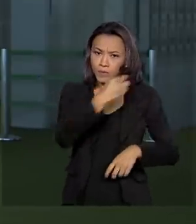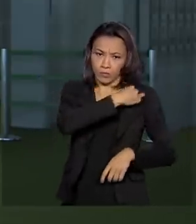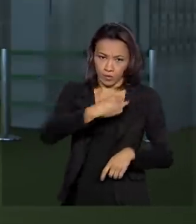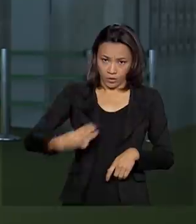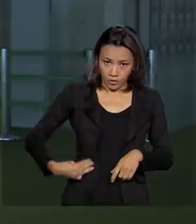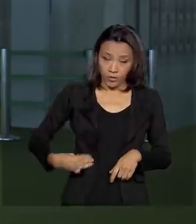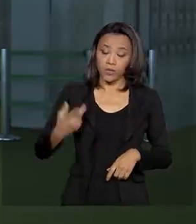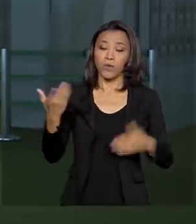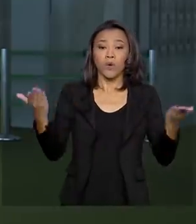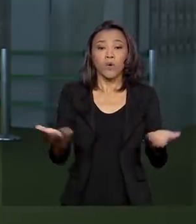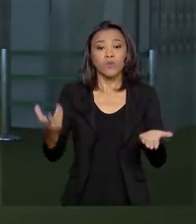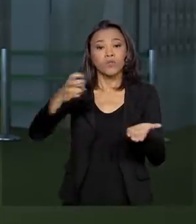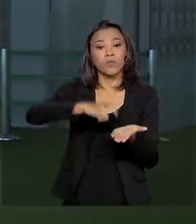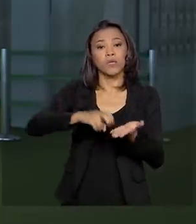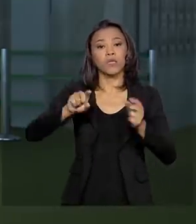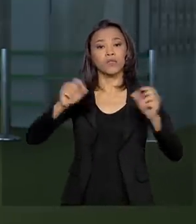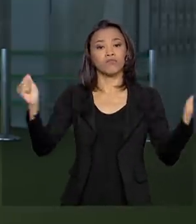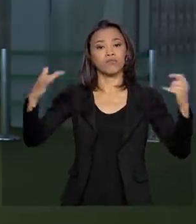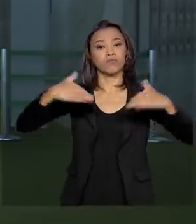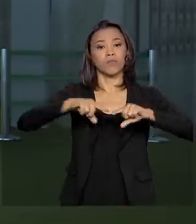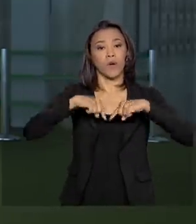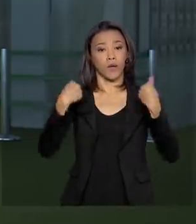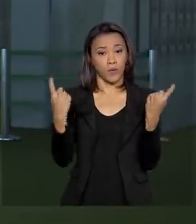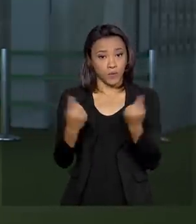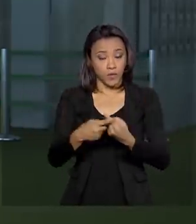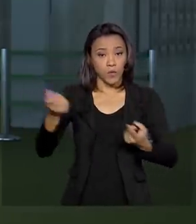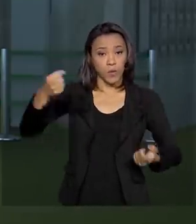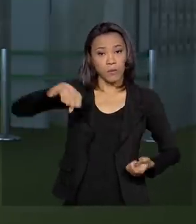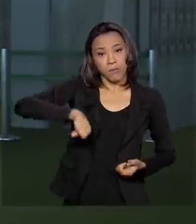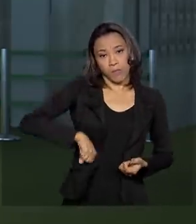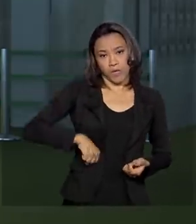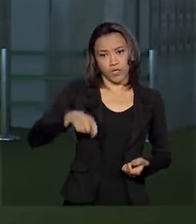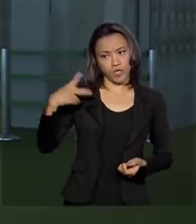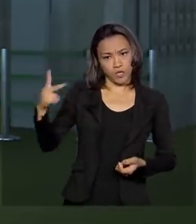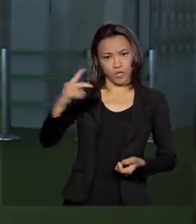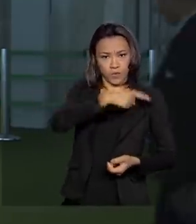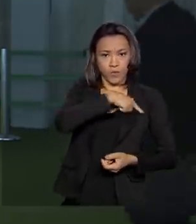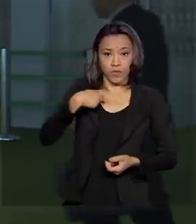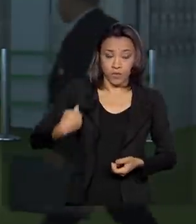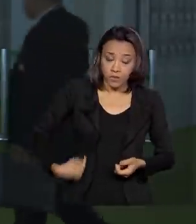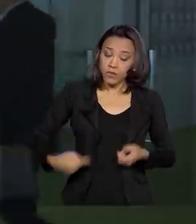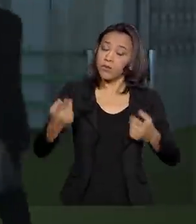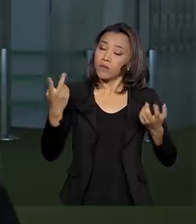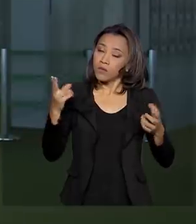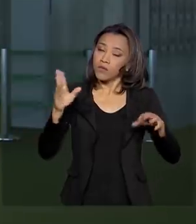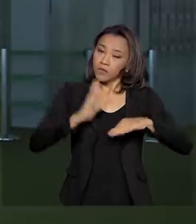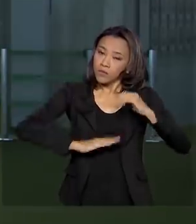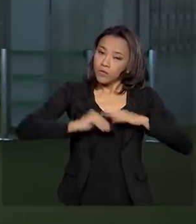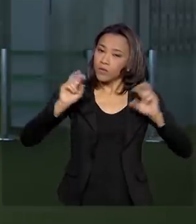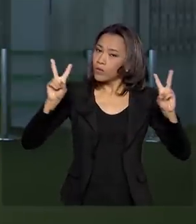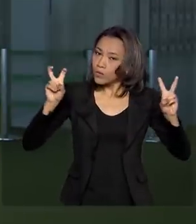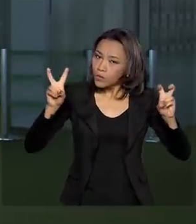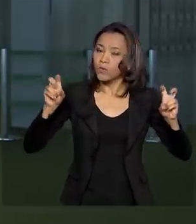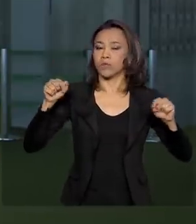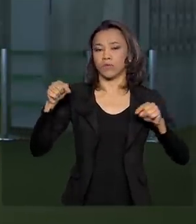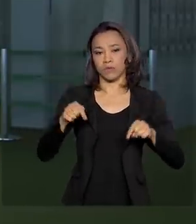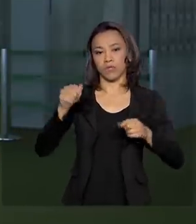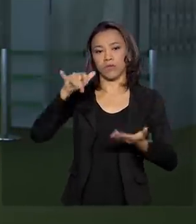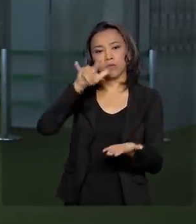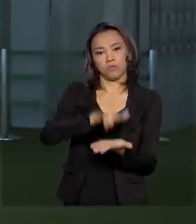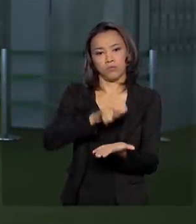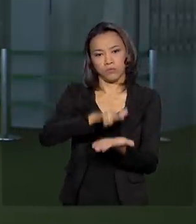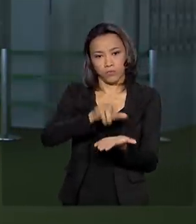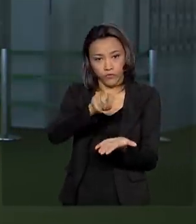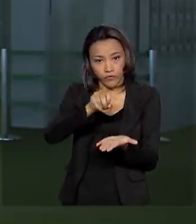reúnem nesta manhã com o embaixador da China para discutir questões ligadas aí ao coronavírus. E nenhum caso assim da